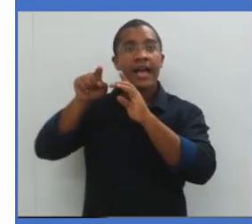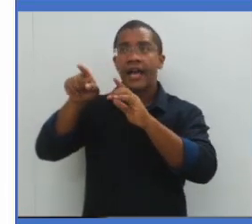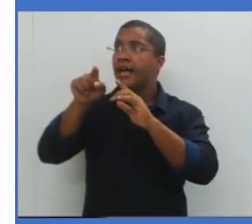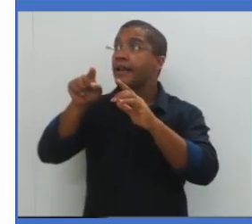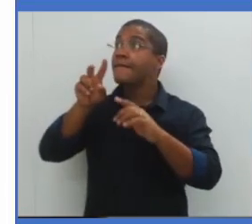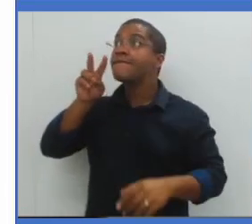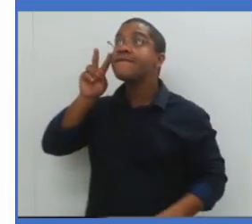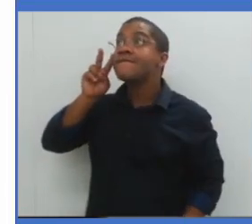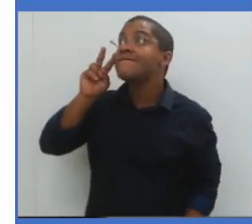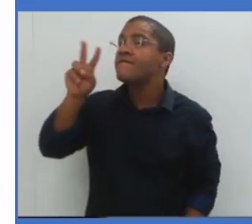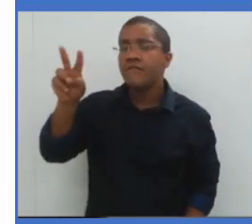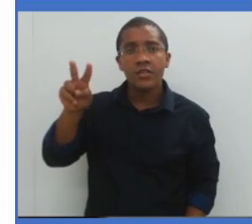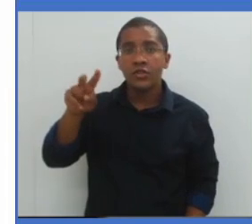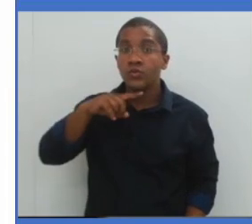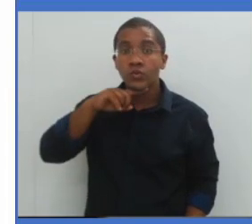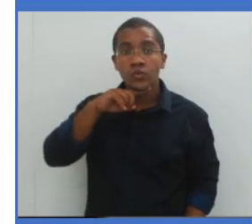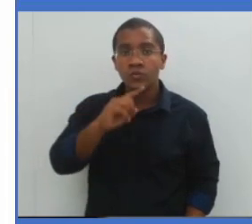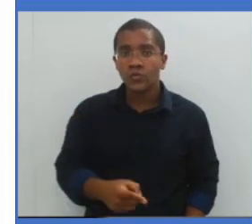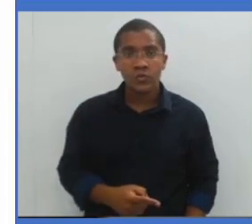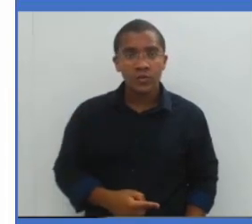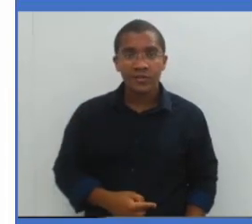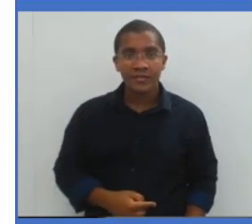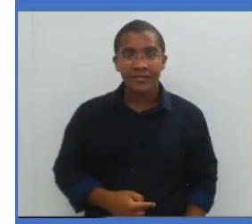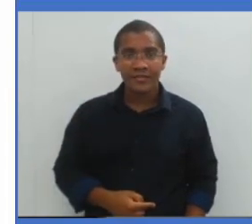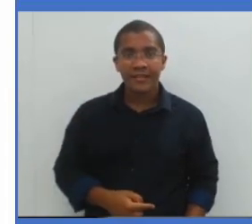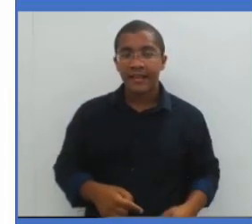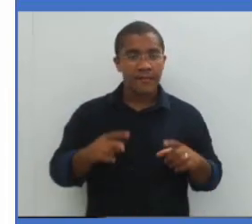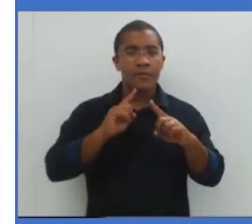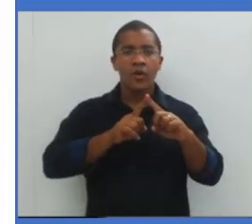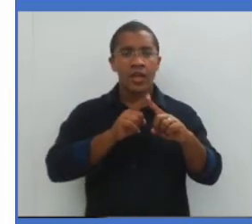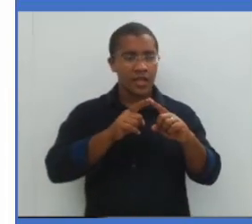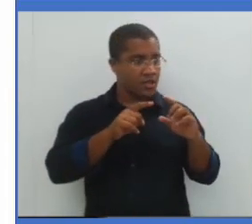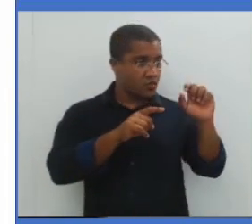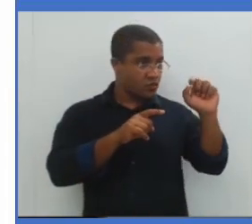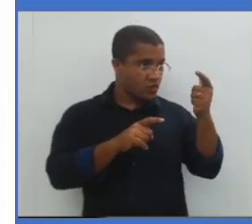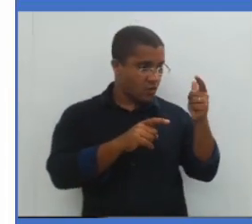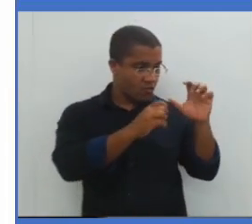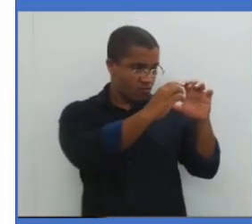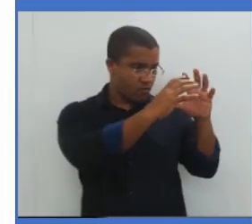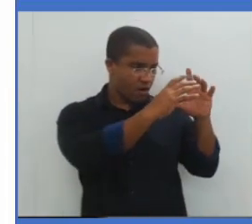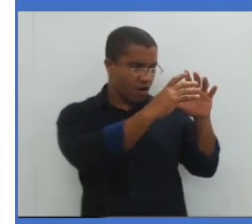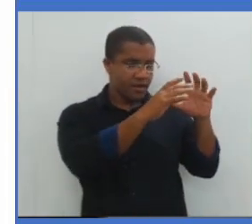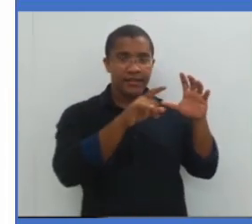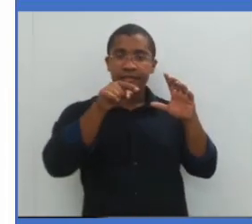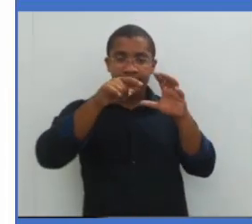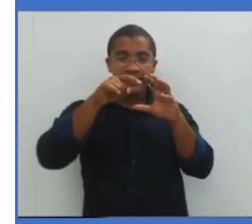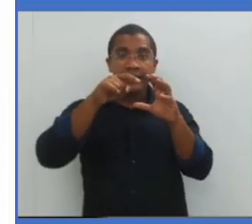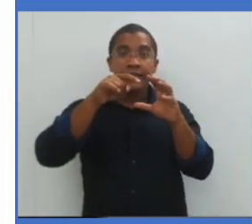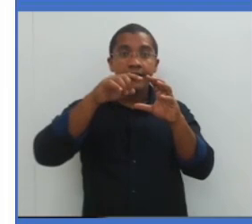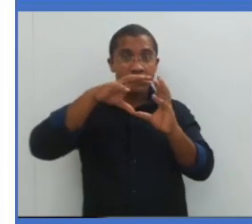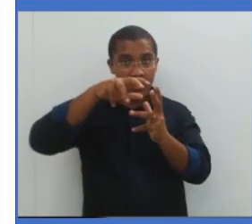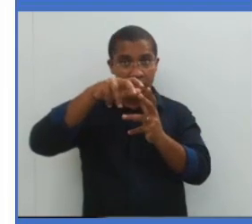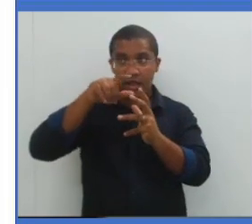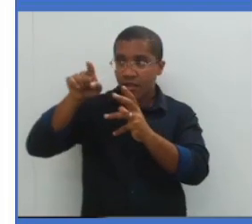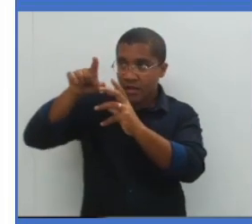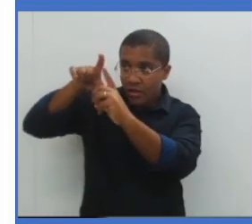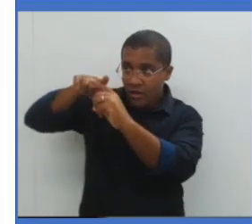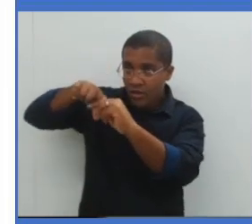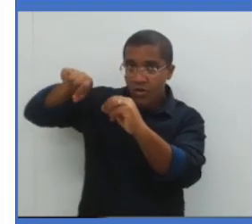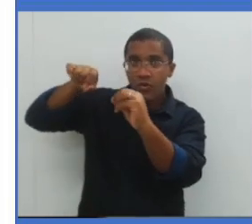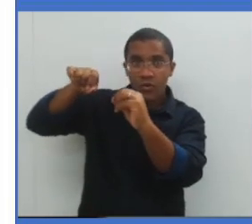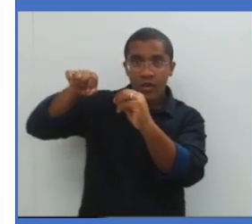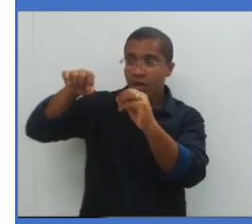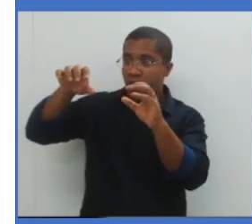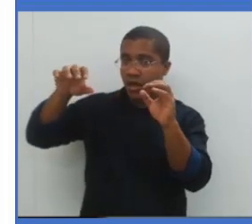totalmente vista. Ou seja, a Terra ficou na frente do Sol e impediu que os raios do Sol